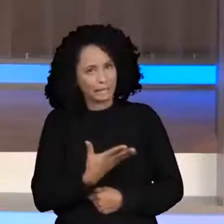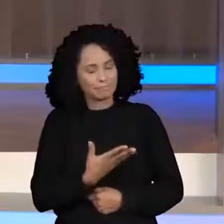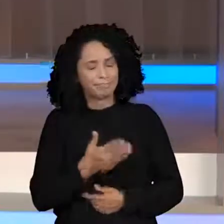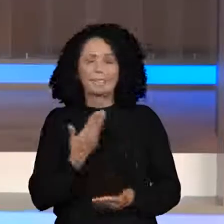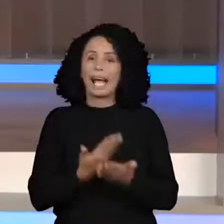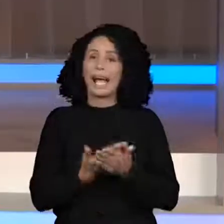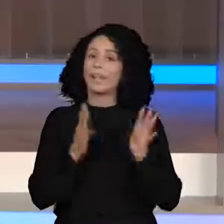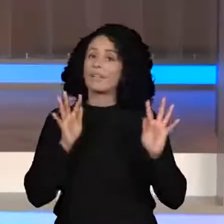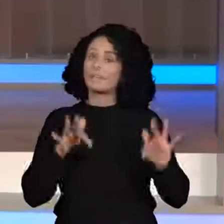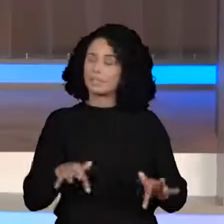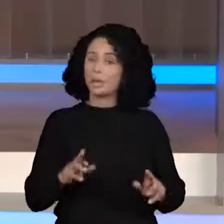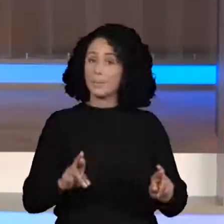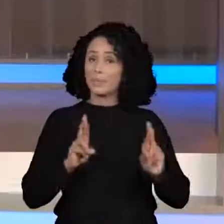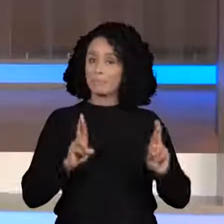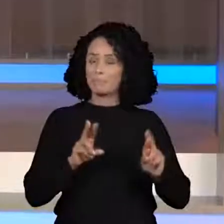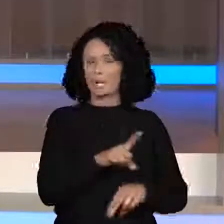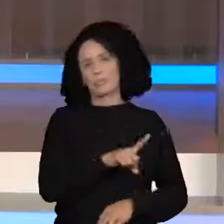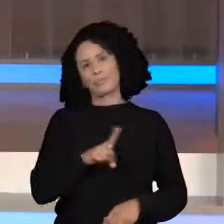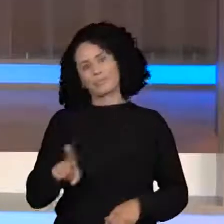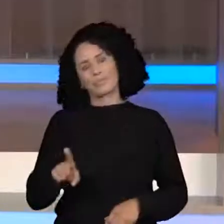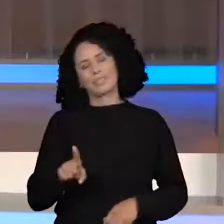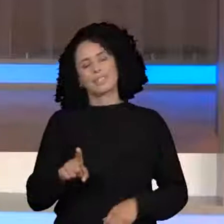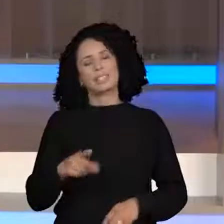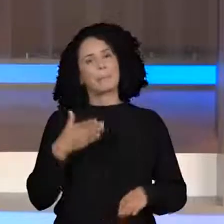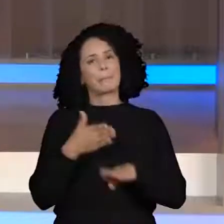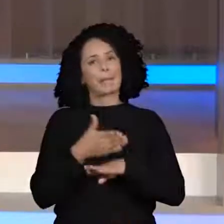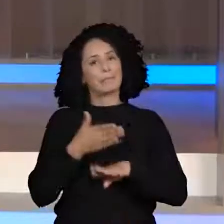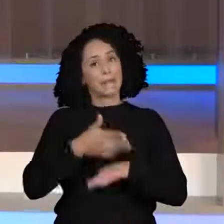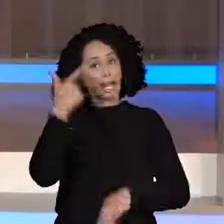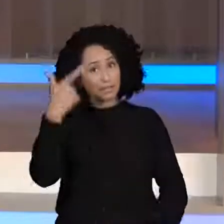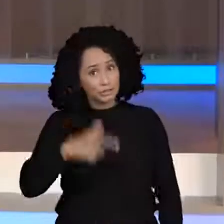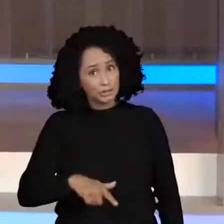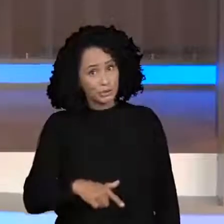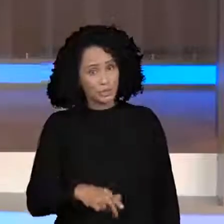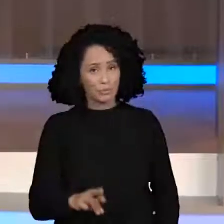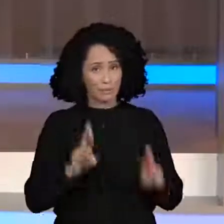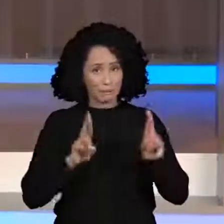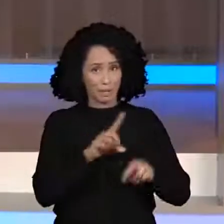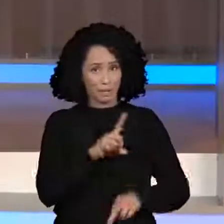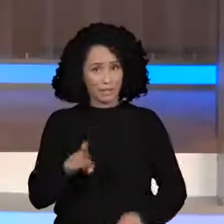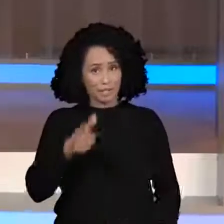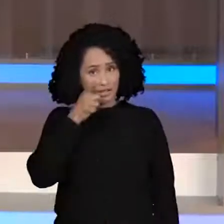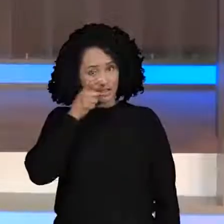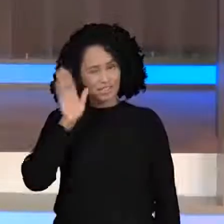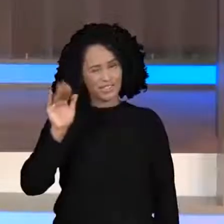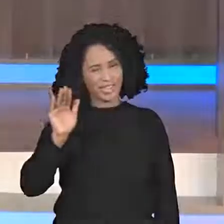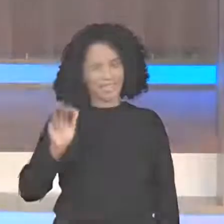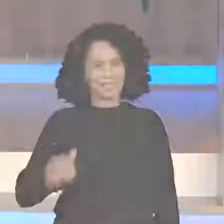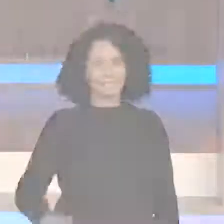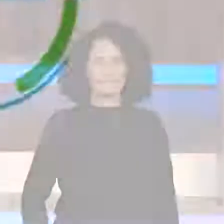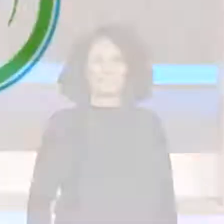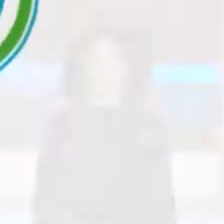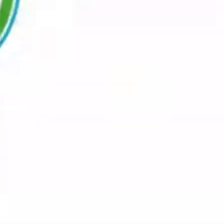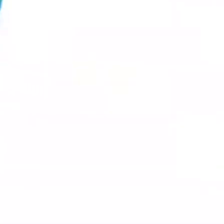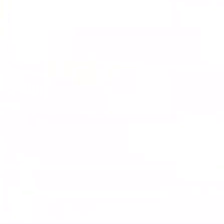finalzinho da aula e espero ter vocês aí nos próximos vídeos, hein, galera? Conto com vocês. Até mais. Tchau, tchau.